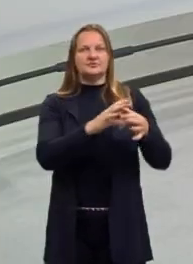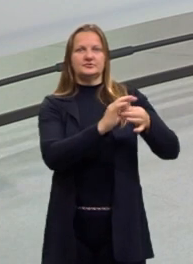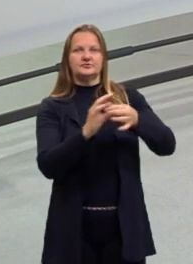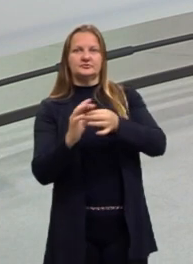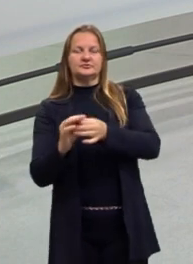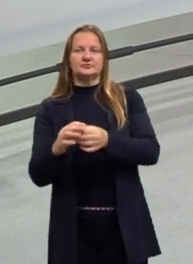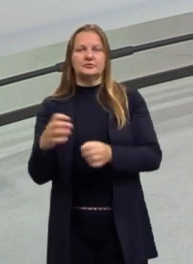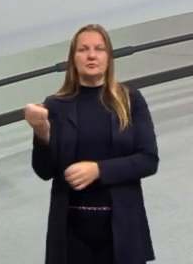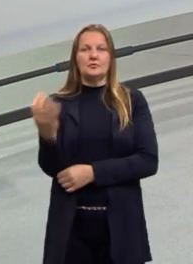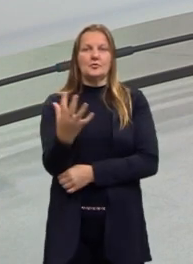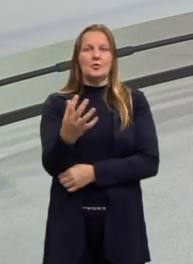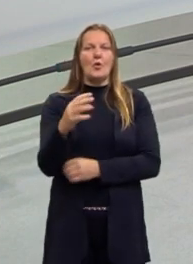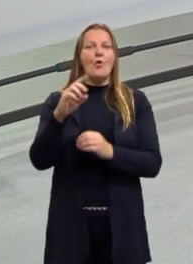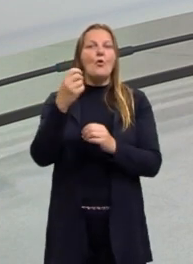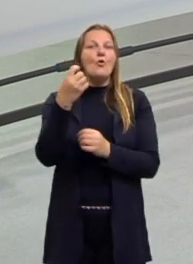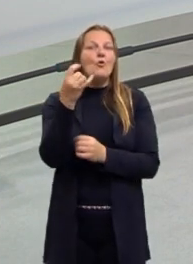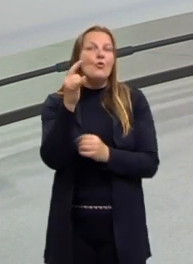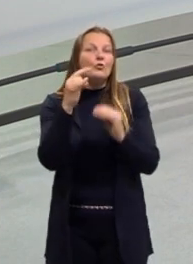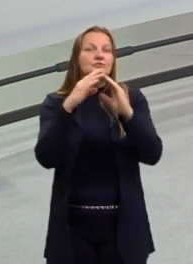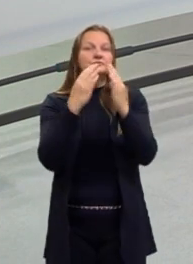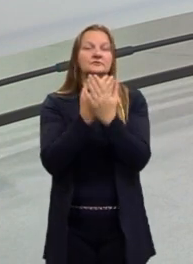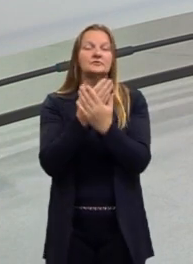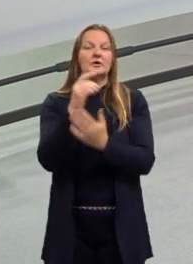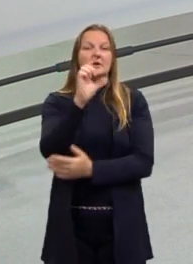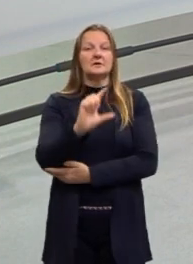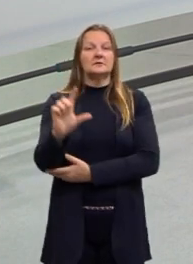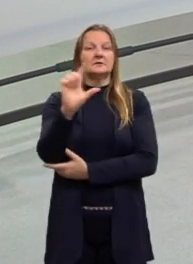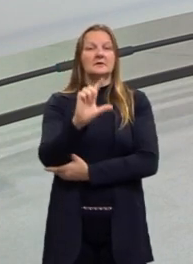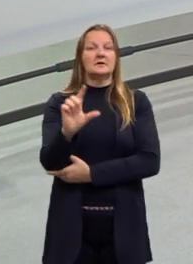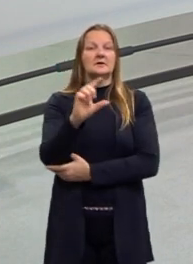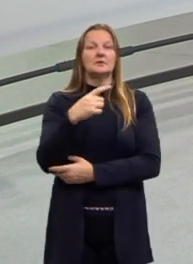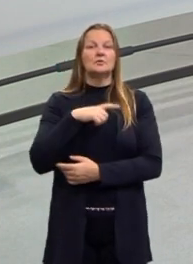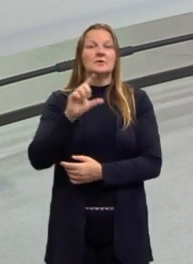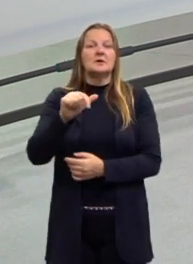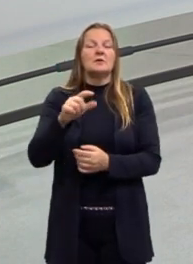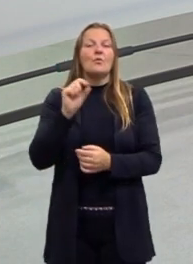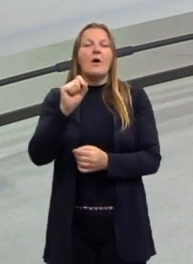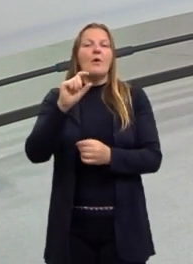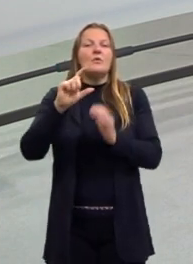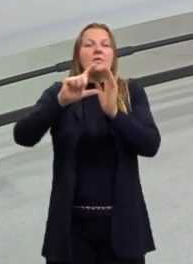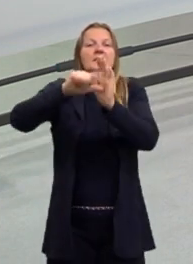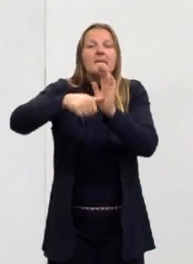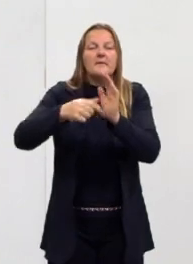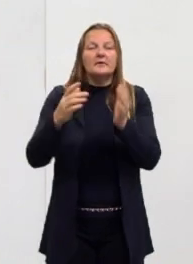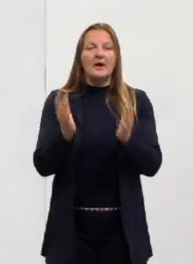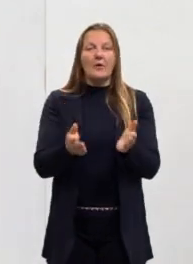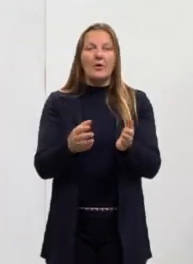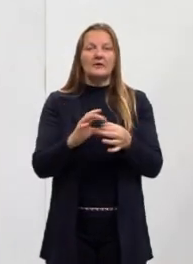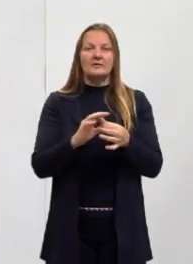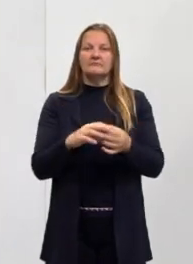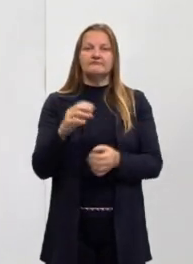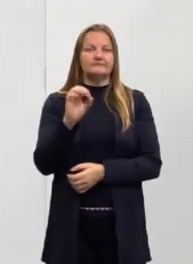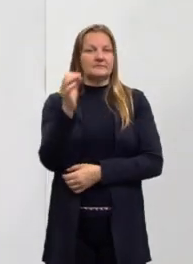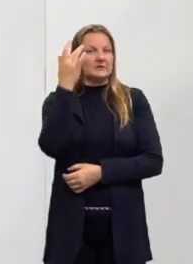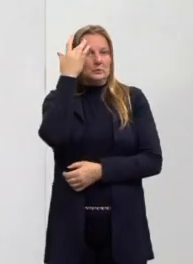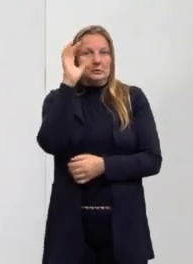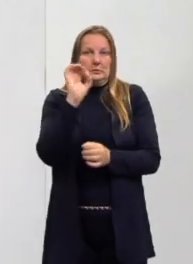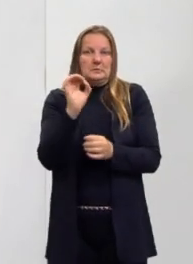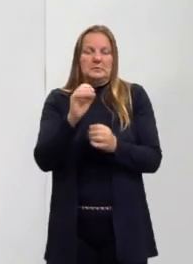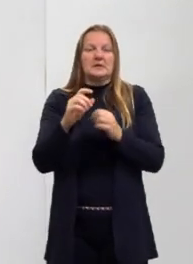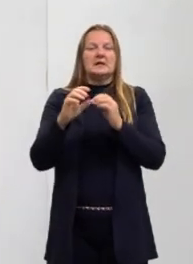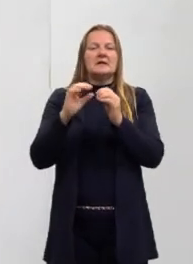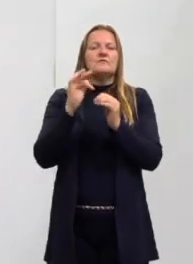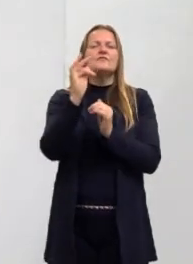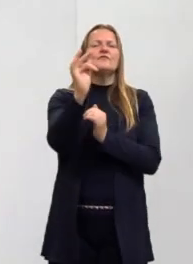Porque o modernismo é a última escola literária que nós temos. Eu não posso dizer, que escola literária estamos vivendo agora? Não sabemos, daqui a muitos